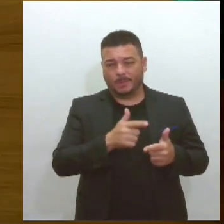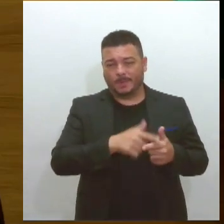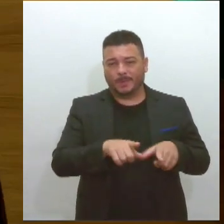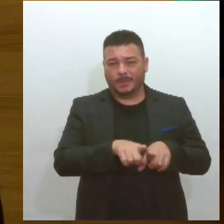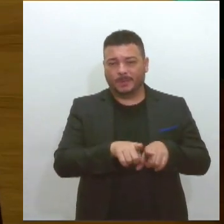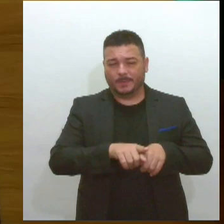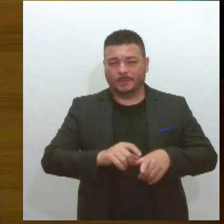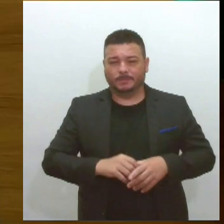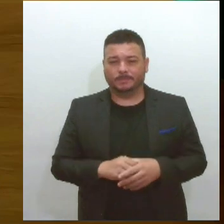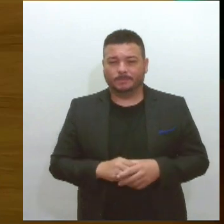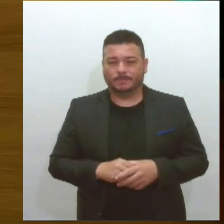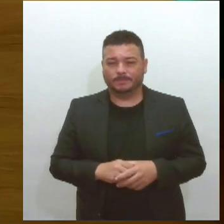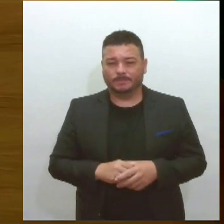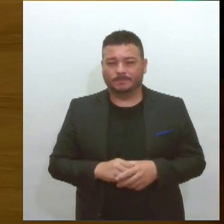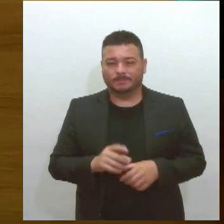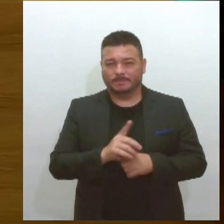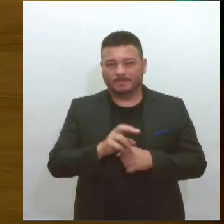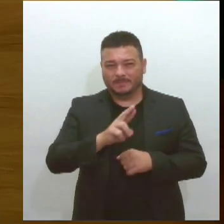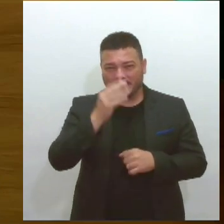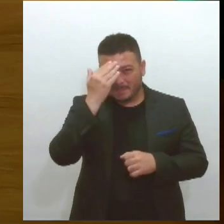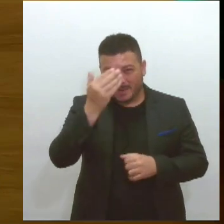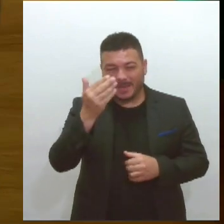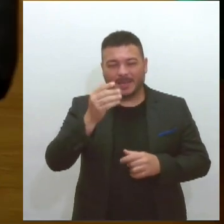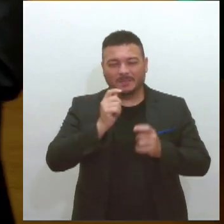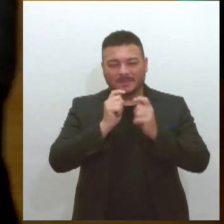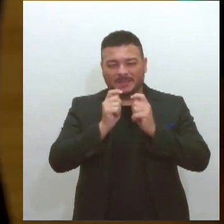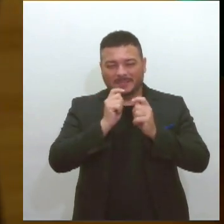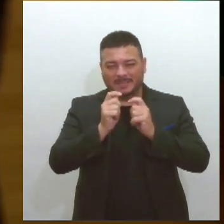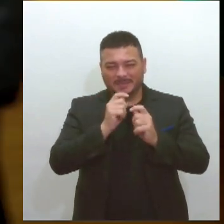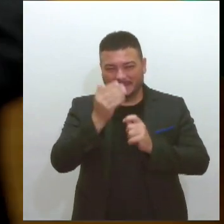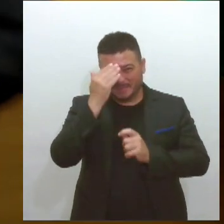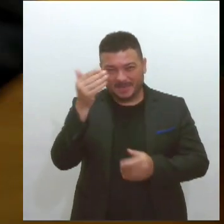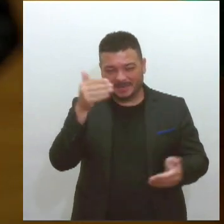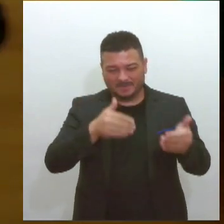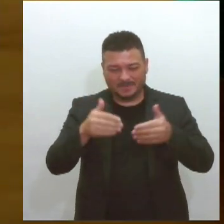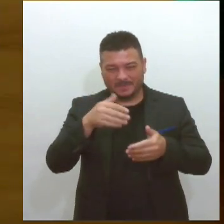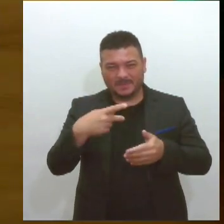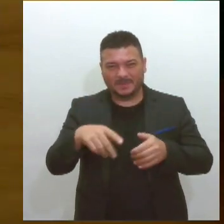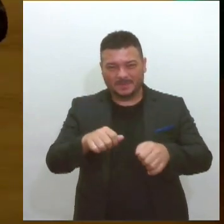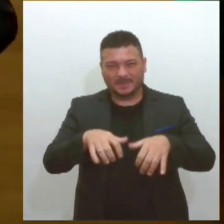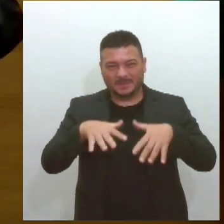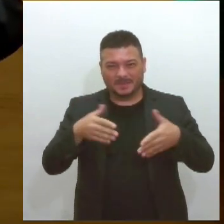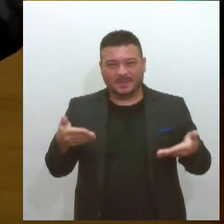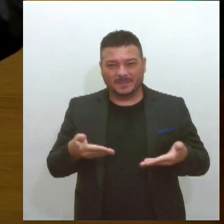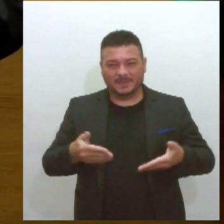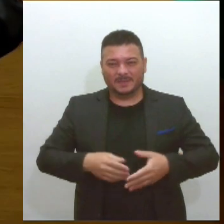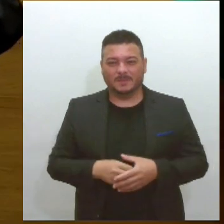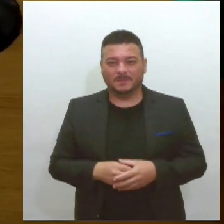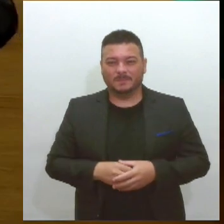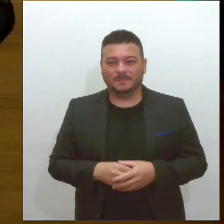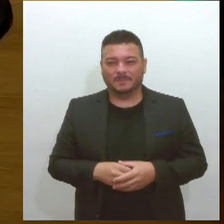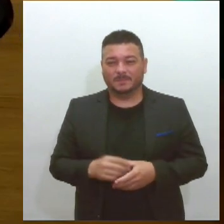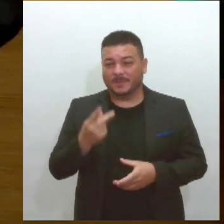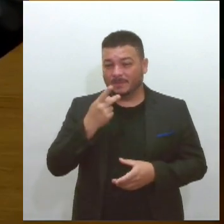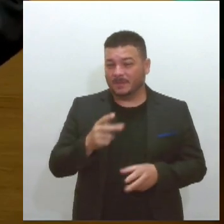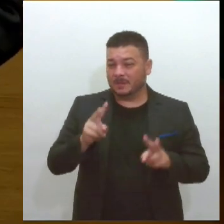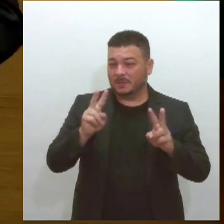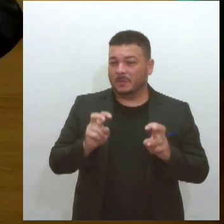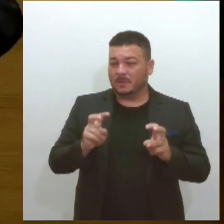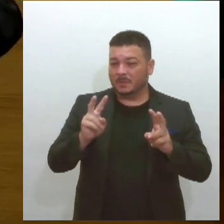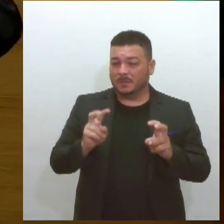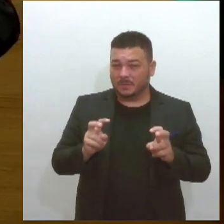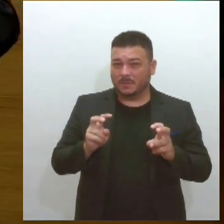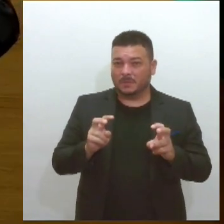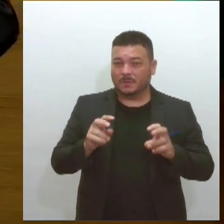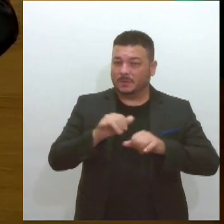Doutor Felipe Campos, muito obrigado pela entrevista. Obrigado por ter vindo aqui à sede da Assembleia Legislativa. Falamos sobre a campanha Junho